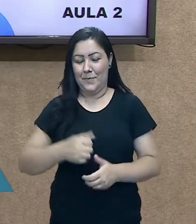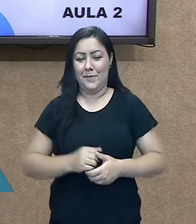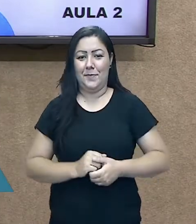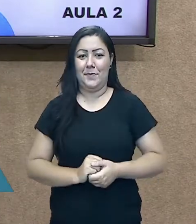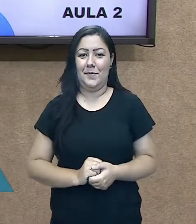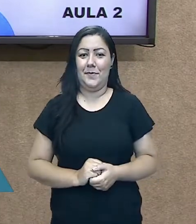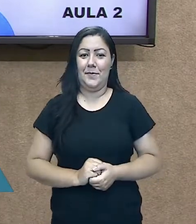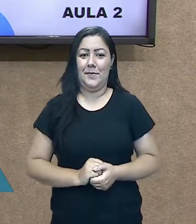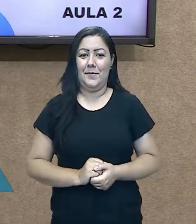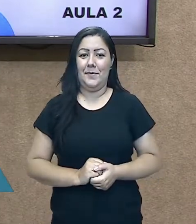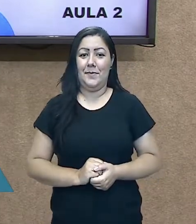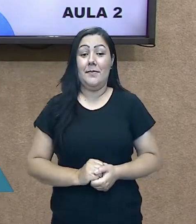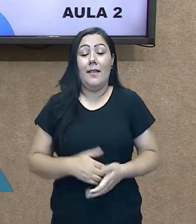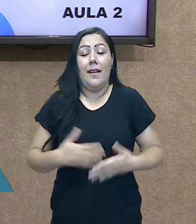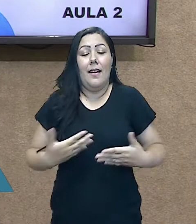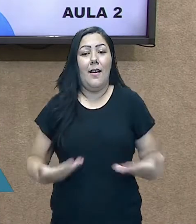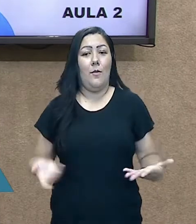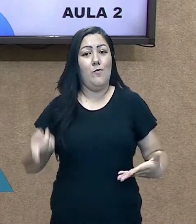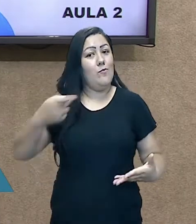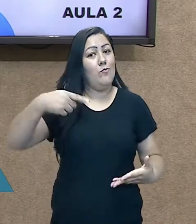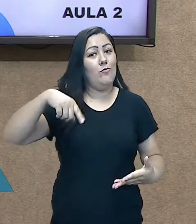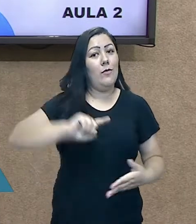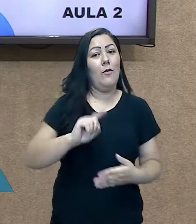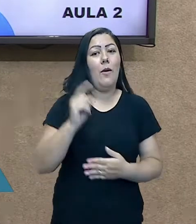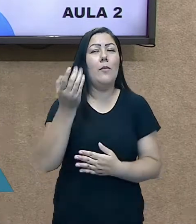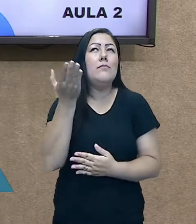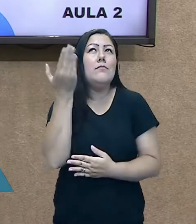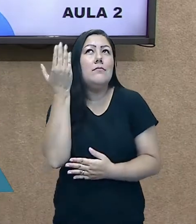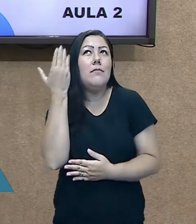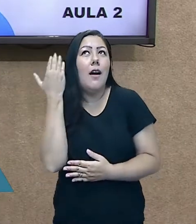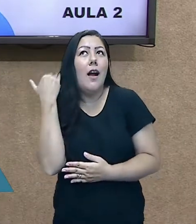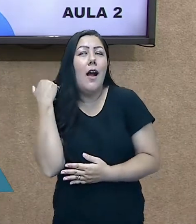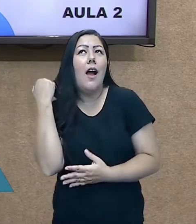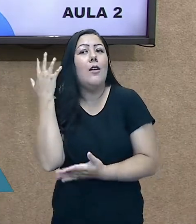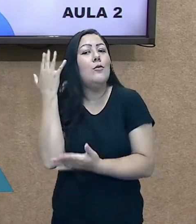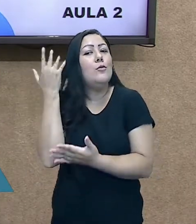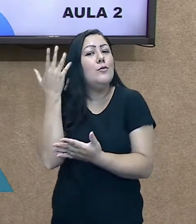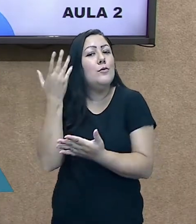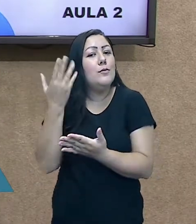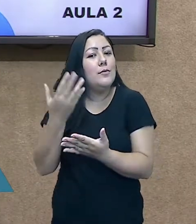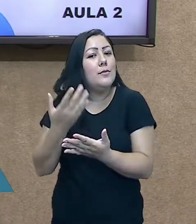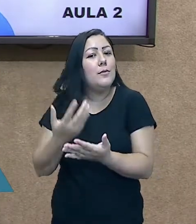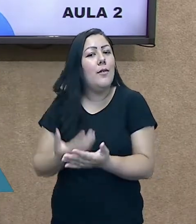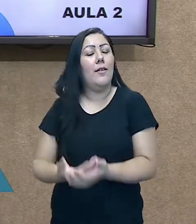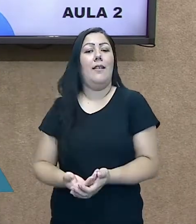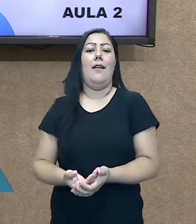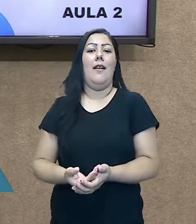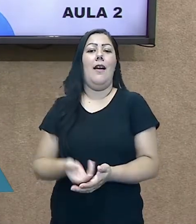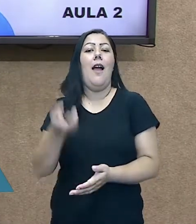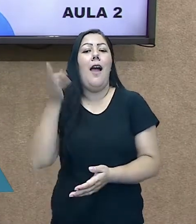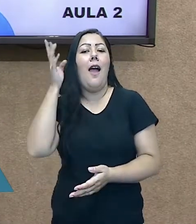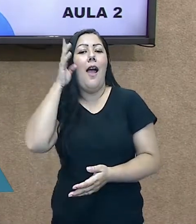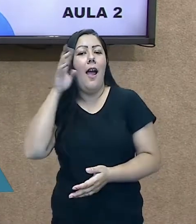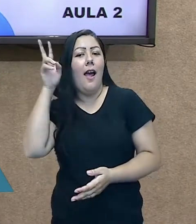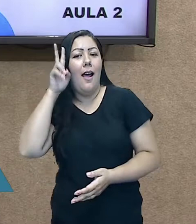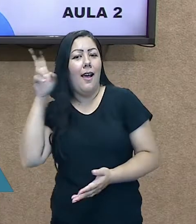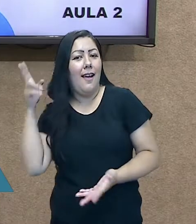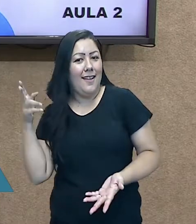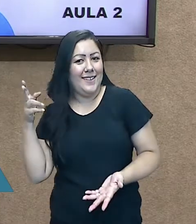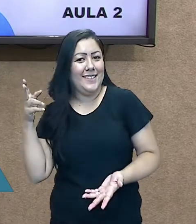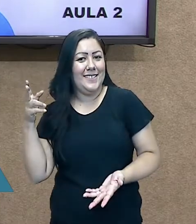pouquinho recapitulando a importância da Geografia no nosso dia a dia.